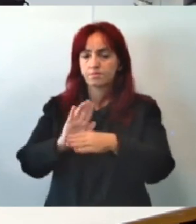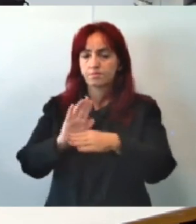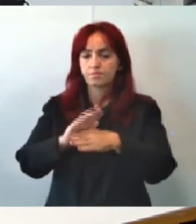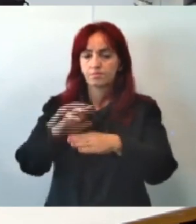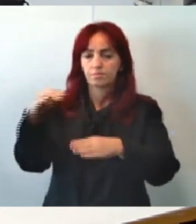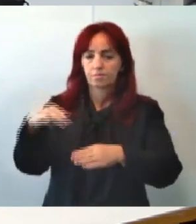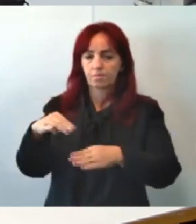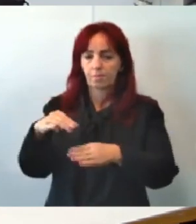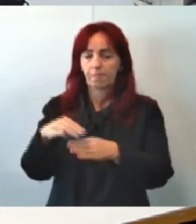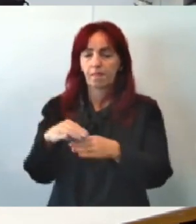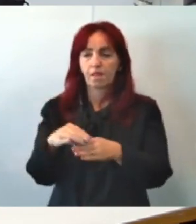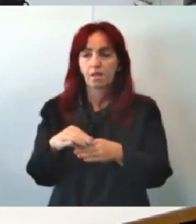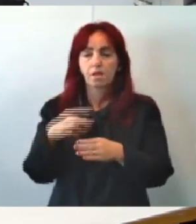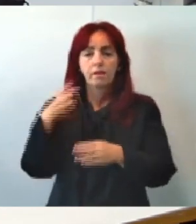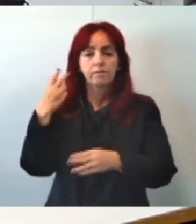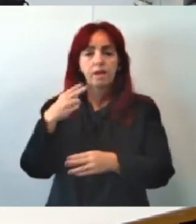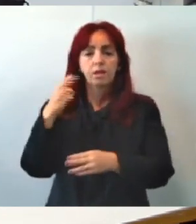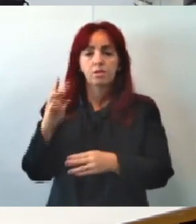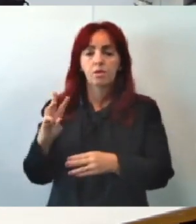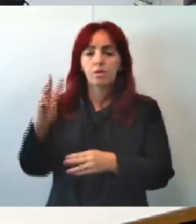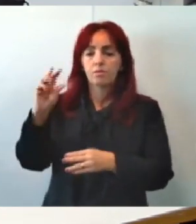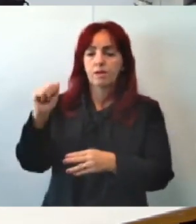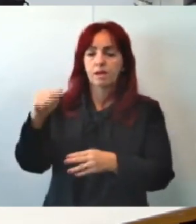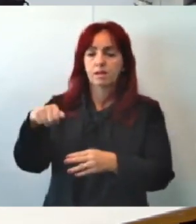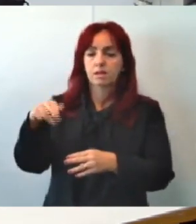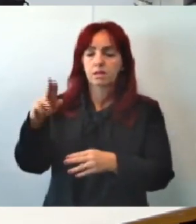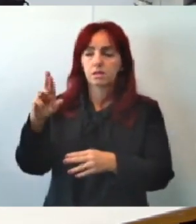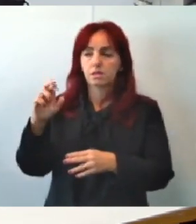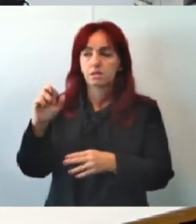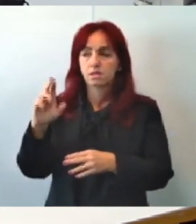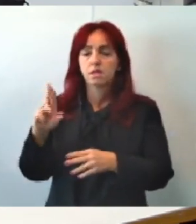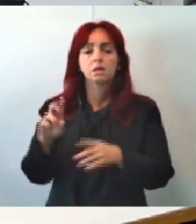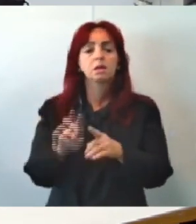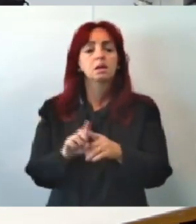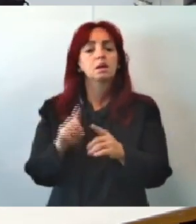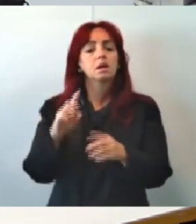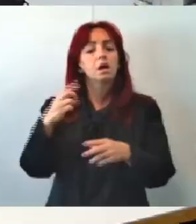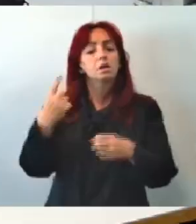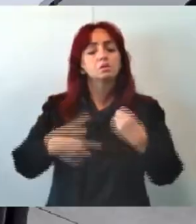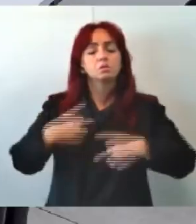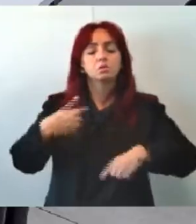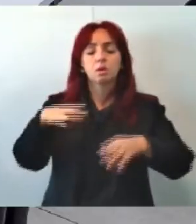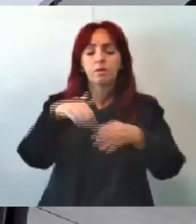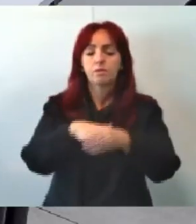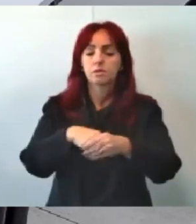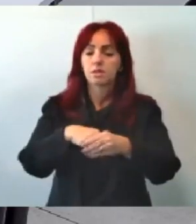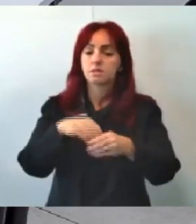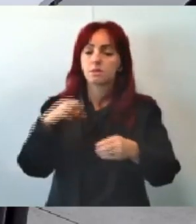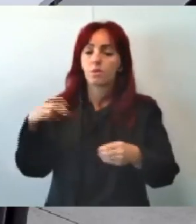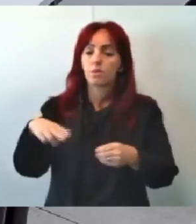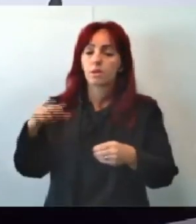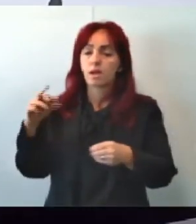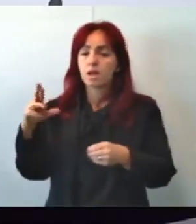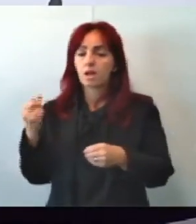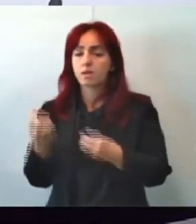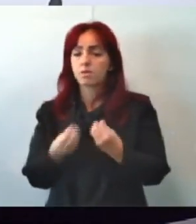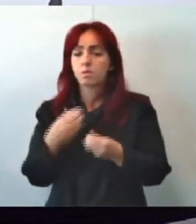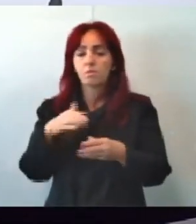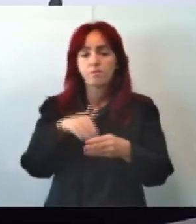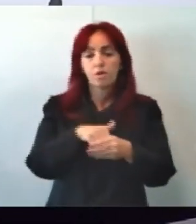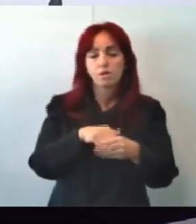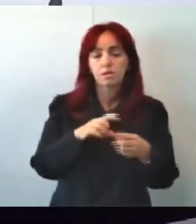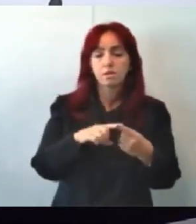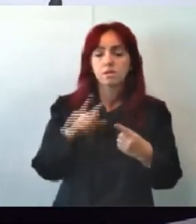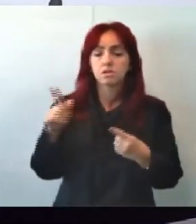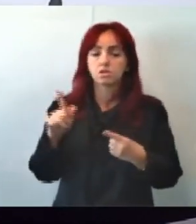Wagner Ferreira Em discussão Em votação Como vota o vereador Professor Nara? De acordo Vereador Gilson Guimarães?